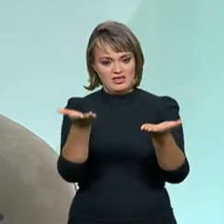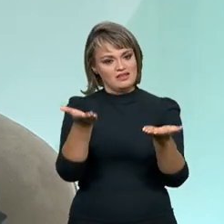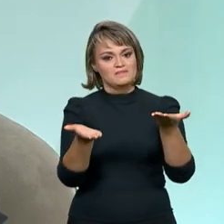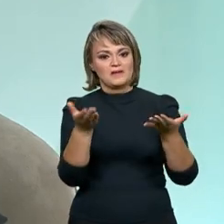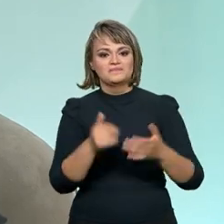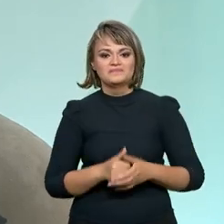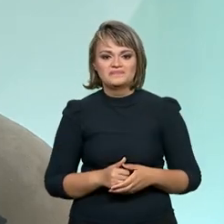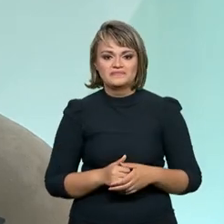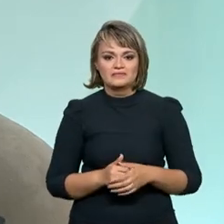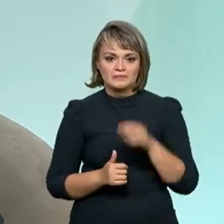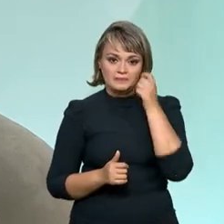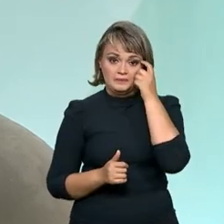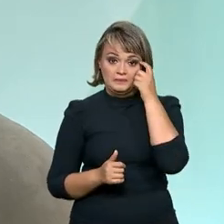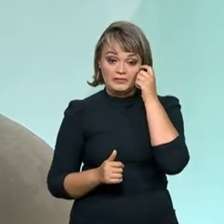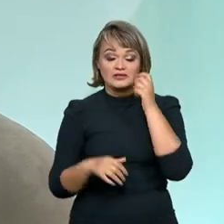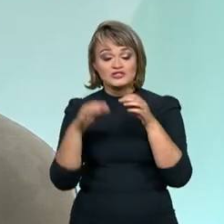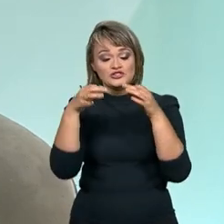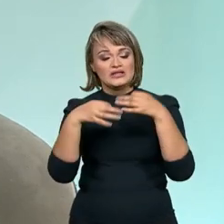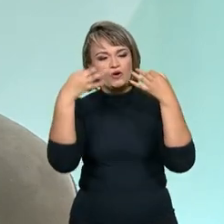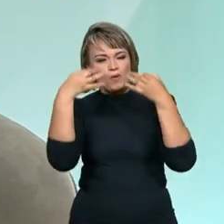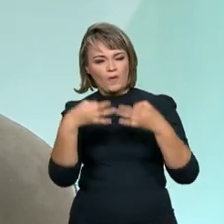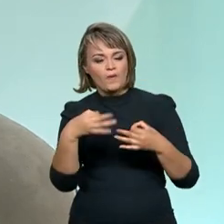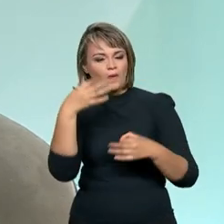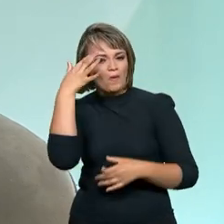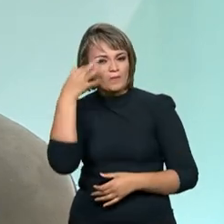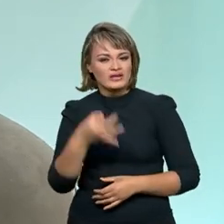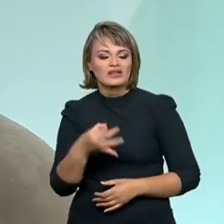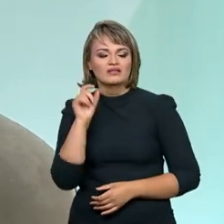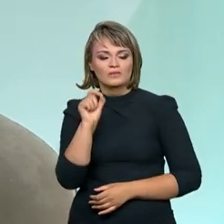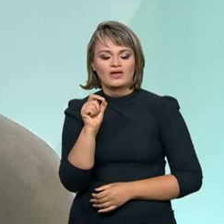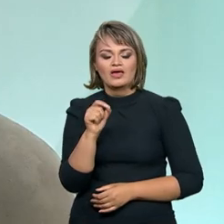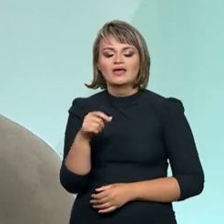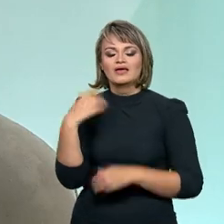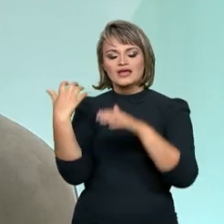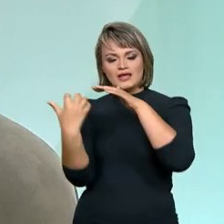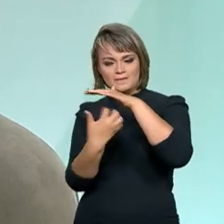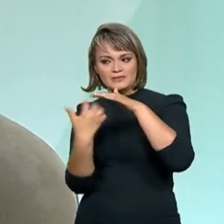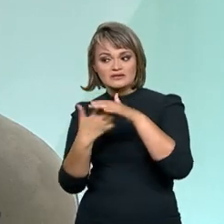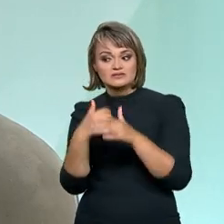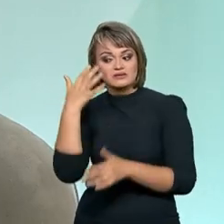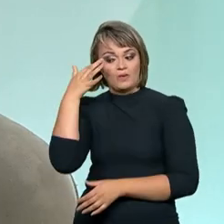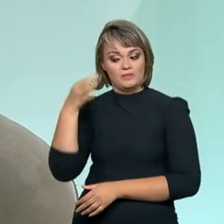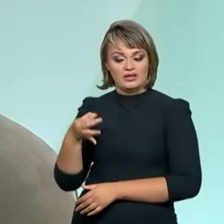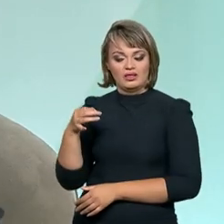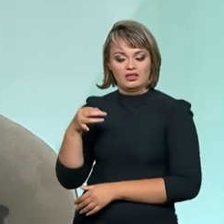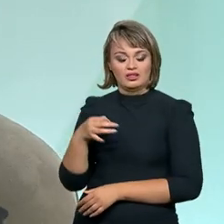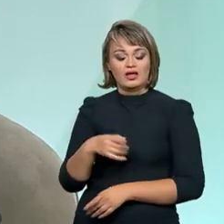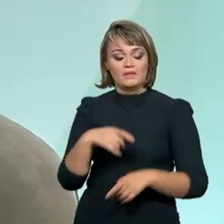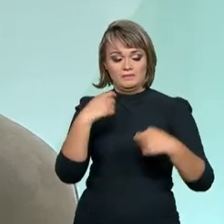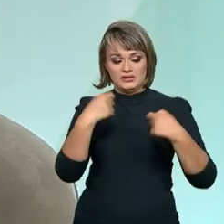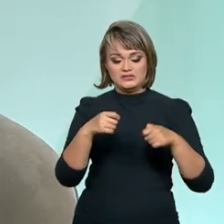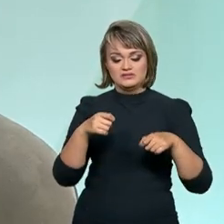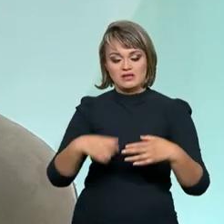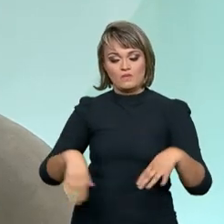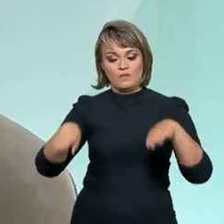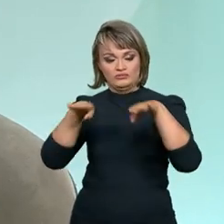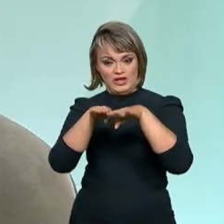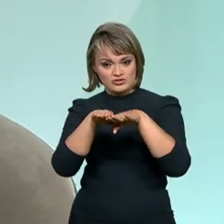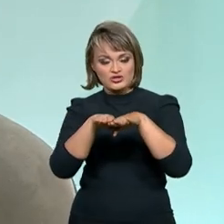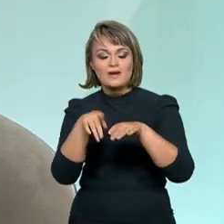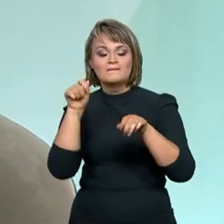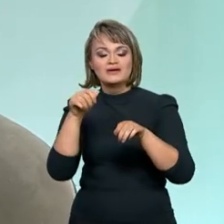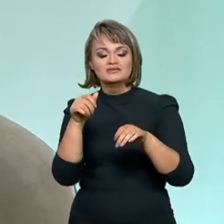Nós temos trabalhado uma compreensão para que as empresas assimilem esses deveres, mas que a gente também possa avançar de forma